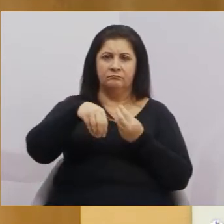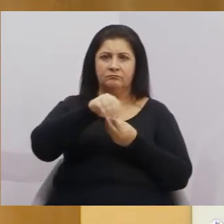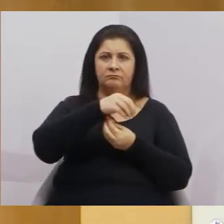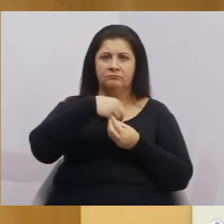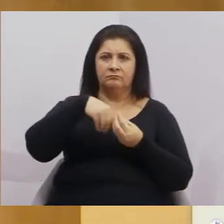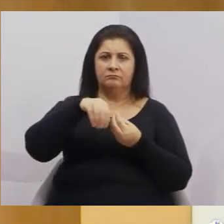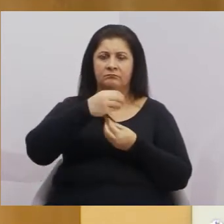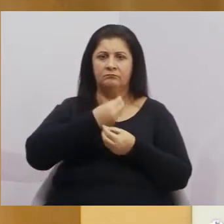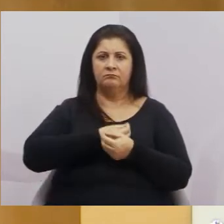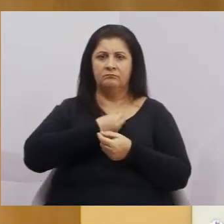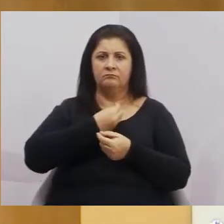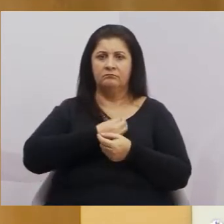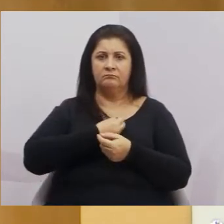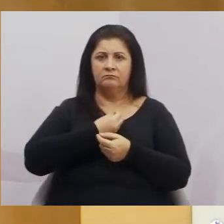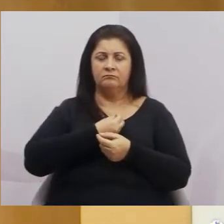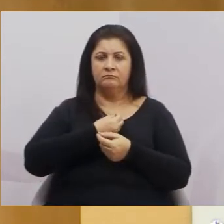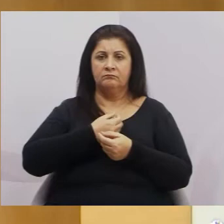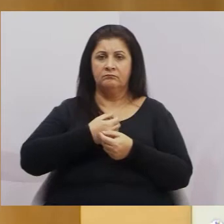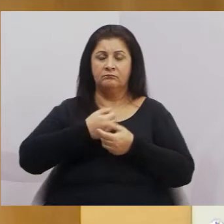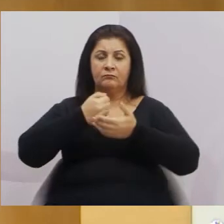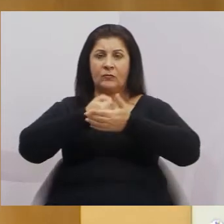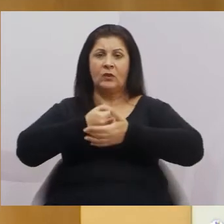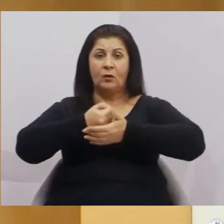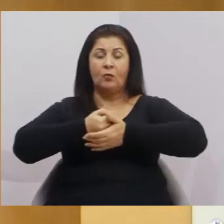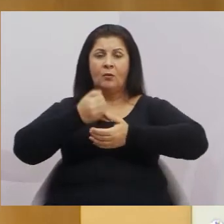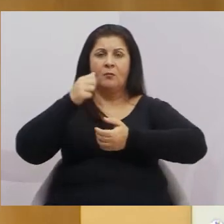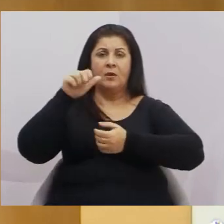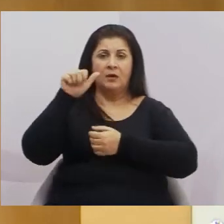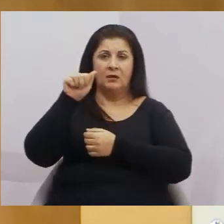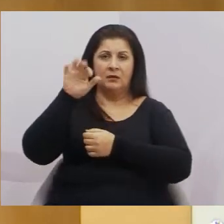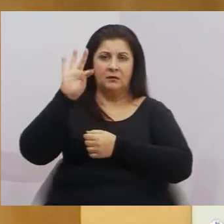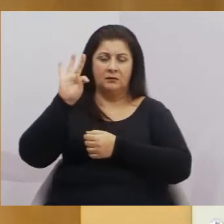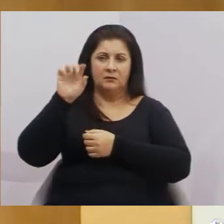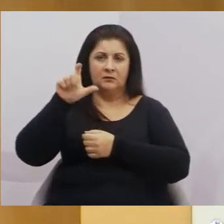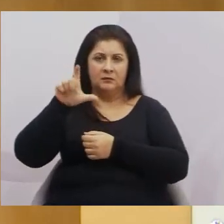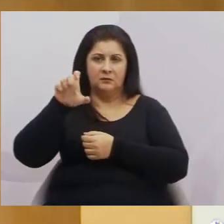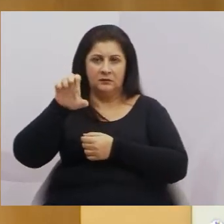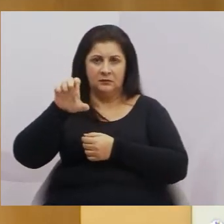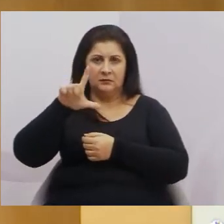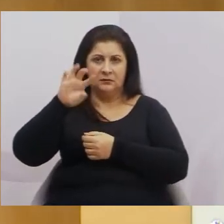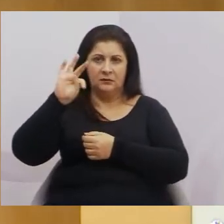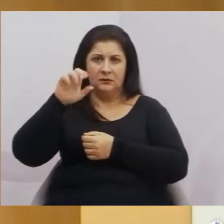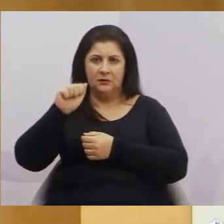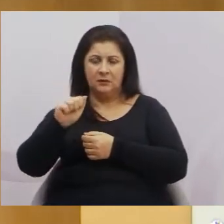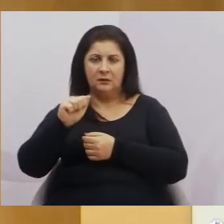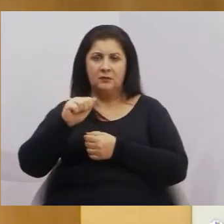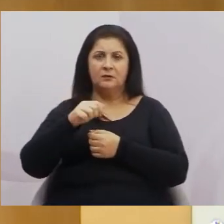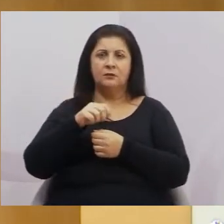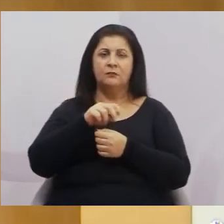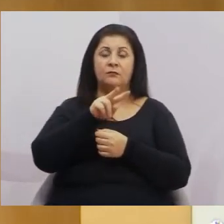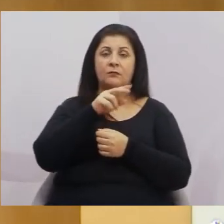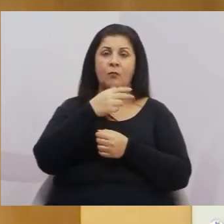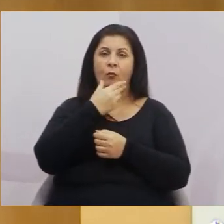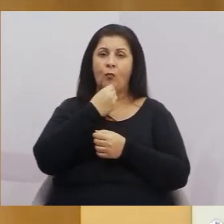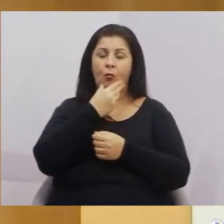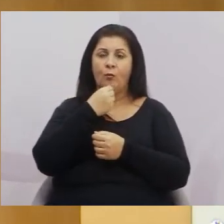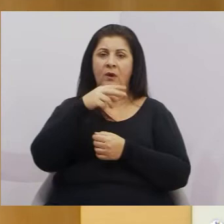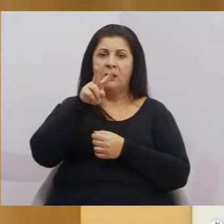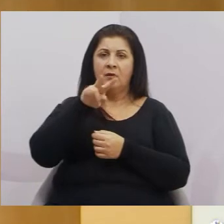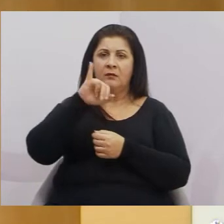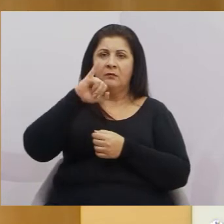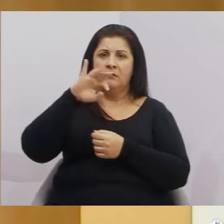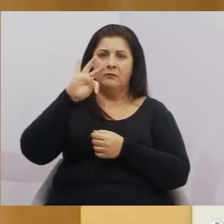Vitor Belfort, uma pessoa muito conhecida que acaba de perder